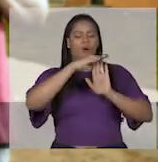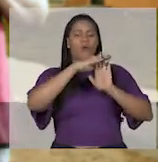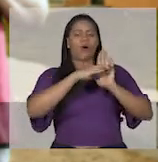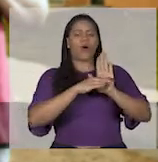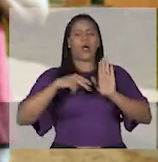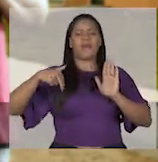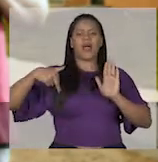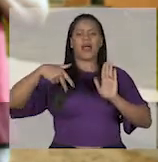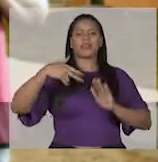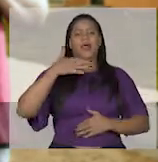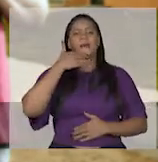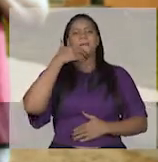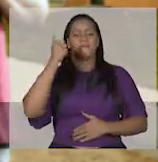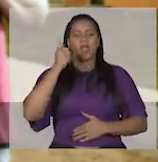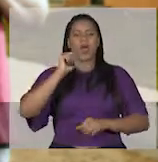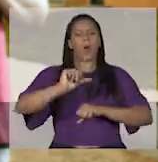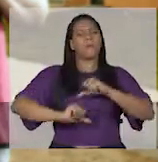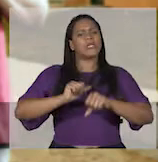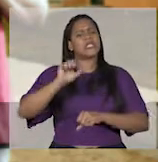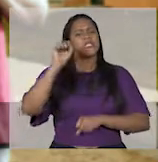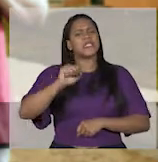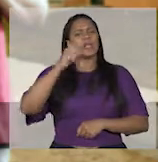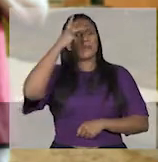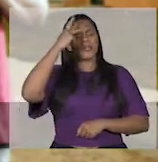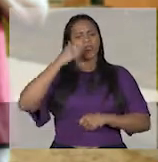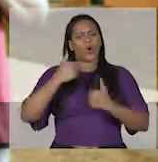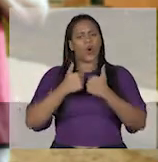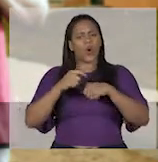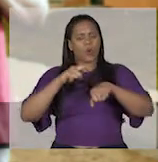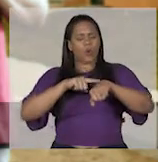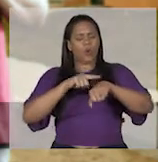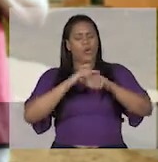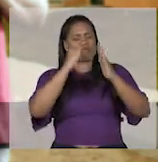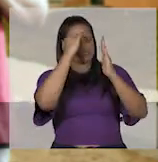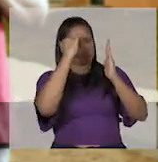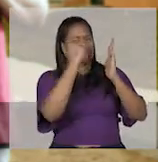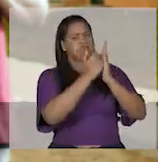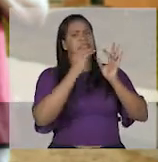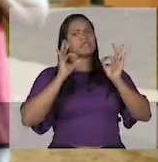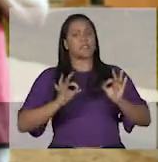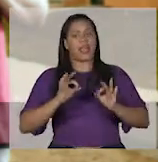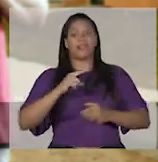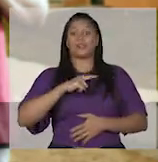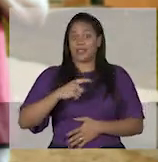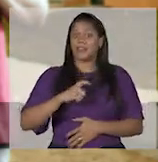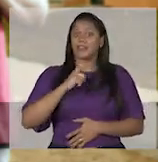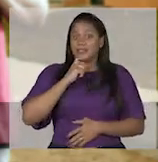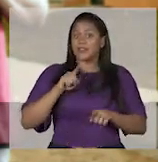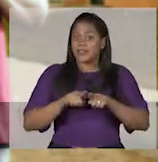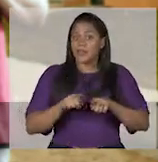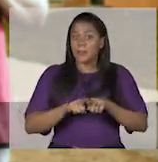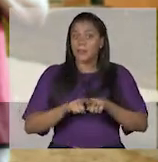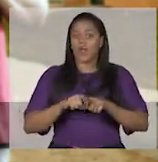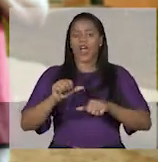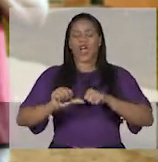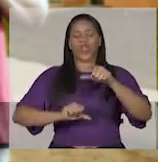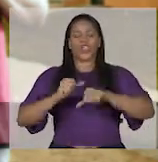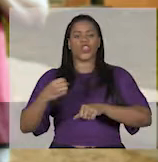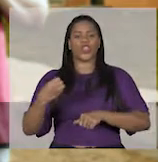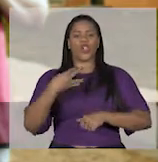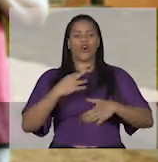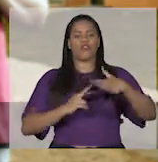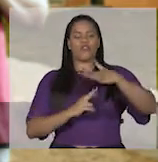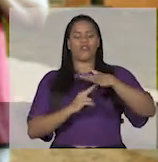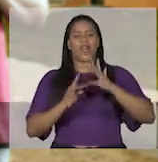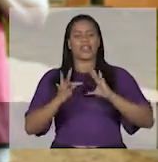o programa Andar Melhor Vamos fazer a mudança para que os ônibus cumprem o horário E tenham até ar-condicionado Vamos também modernizar